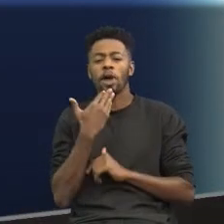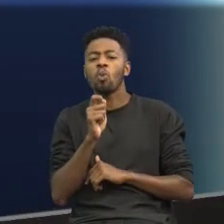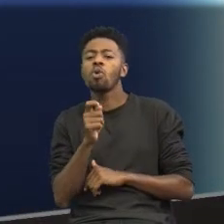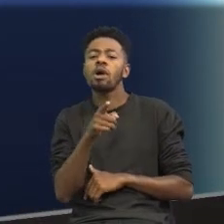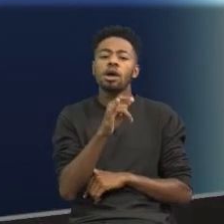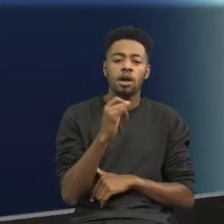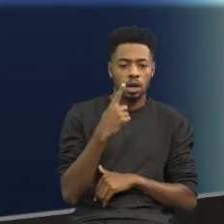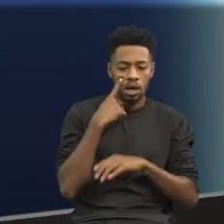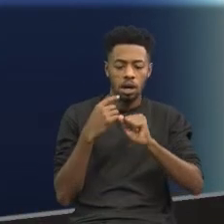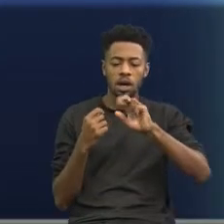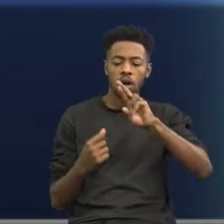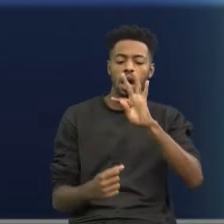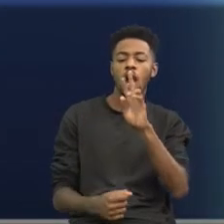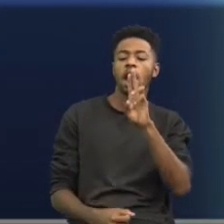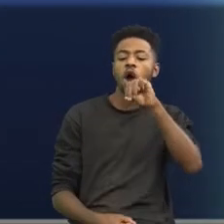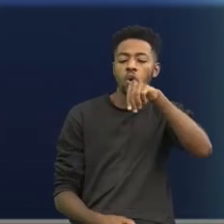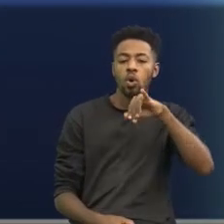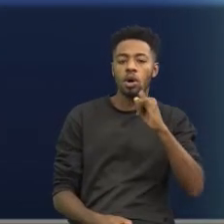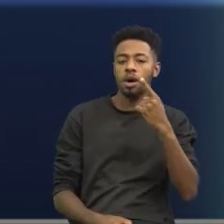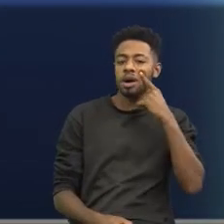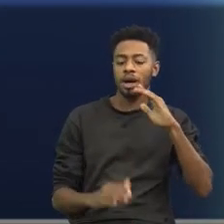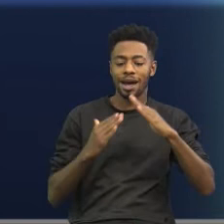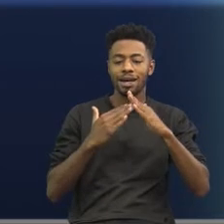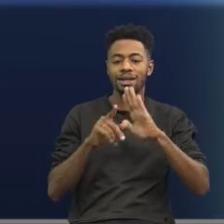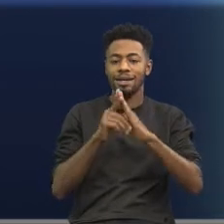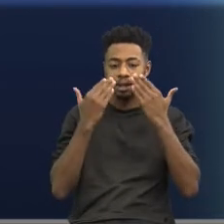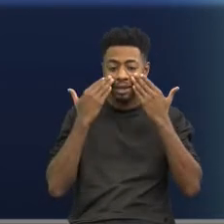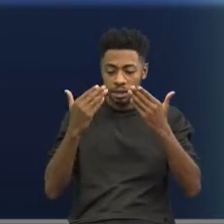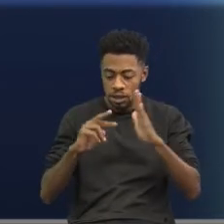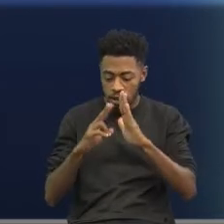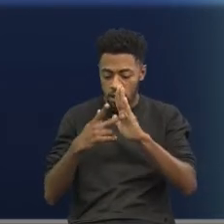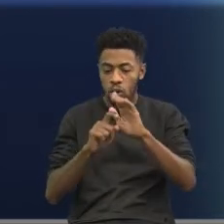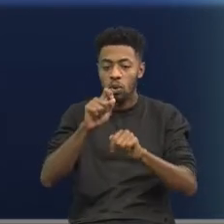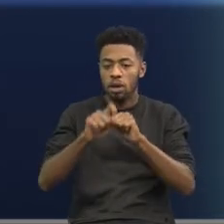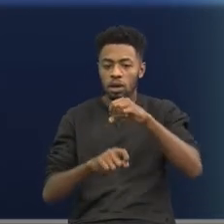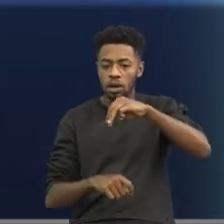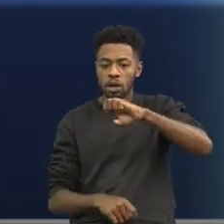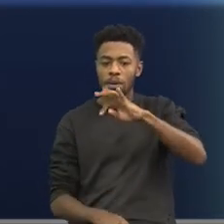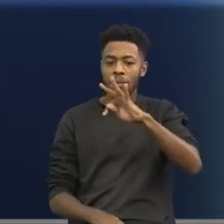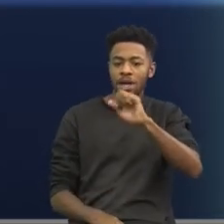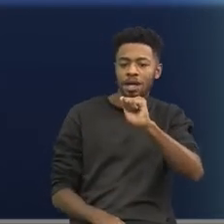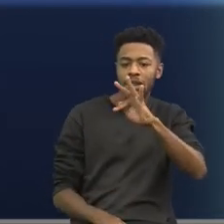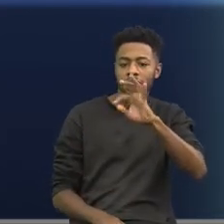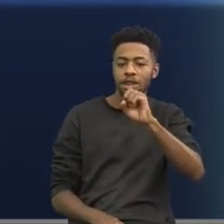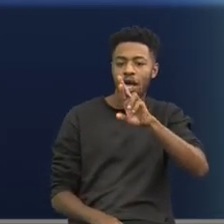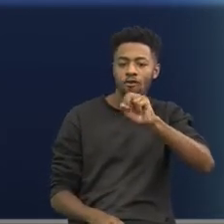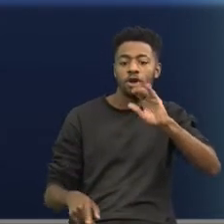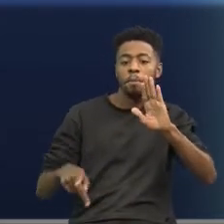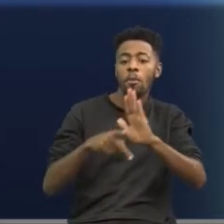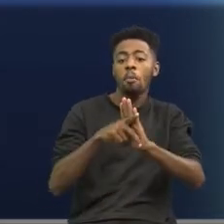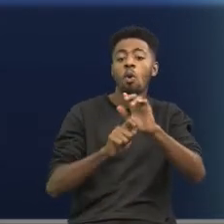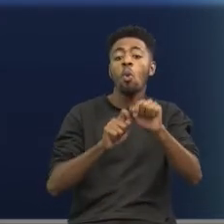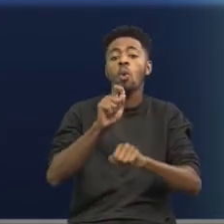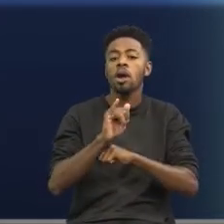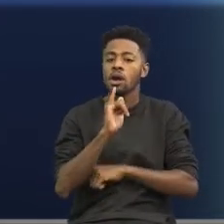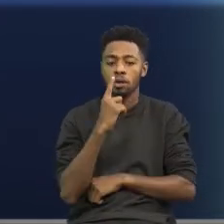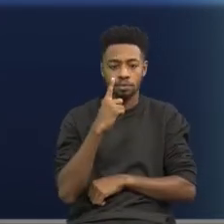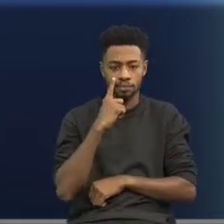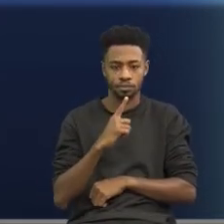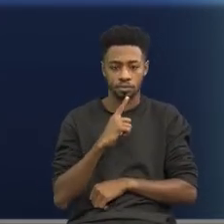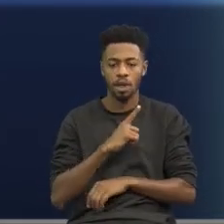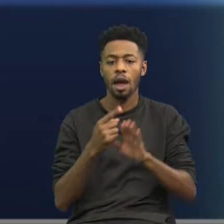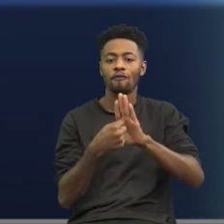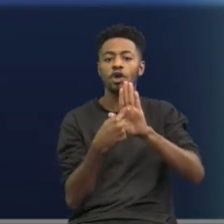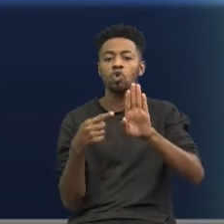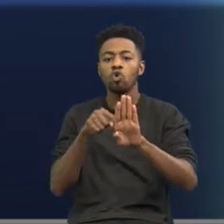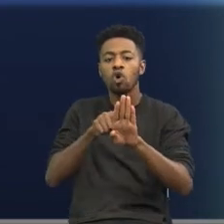no cartoon, a casa pode ser vista como uma metáfora da. Se você observar, vamos voltar no desenho, se você observar